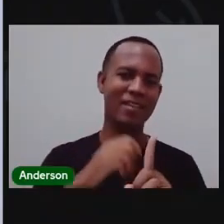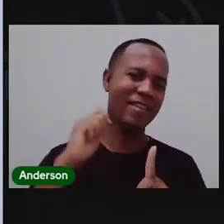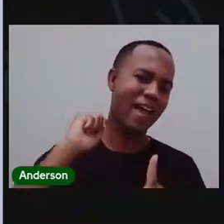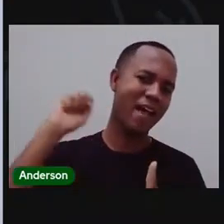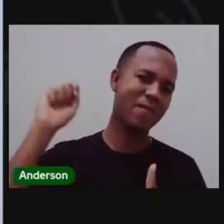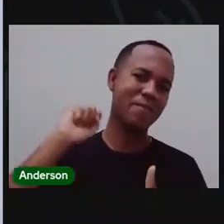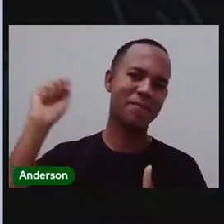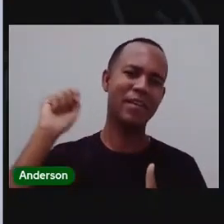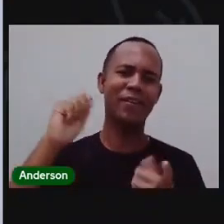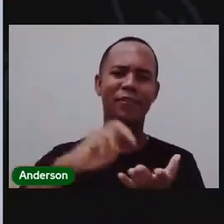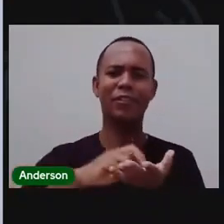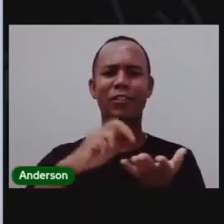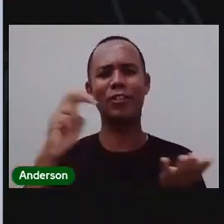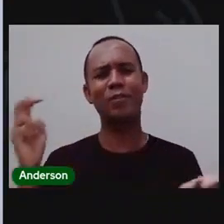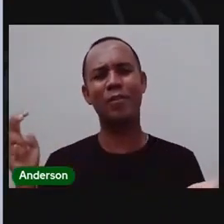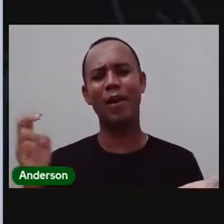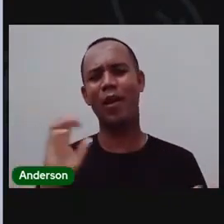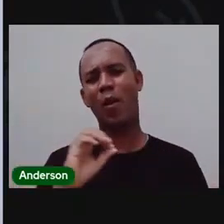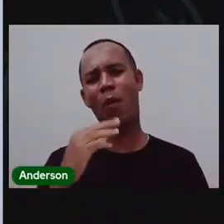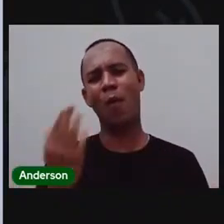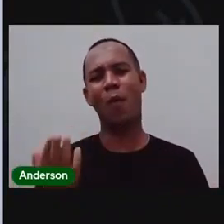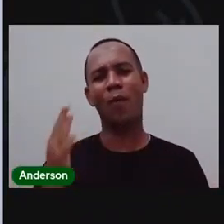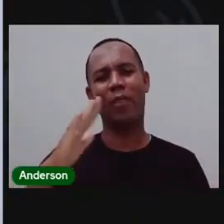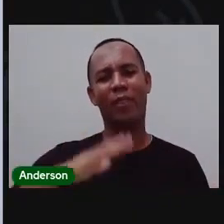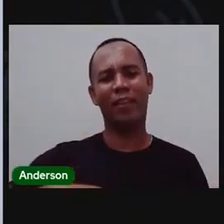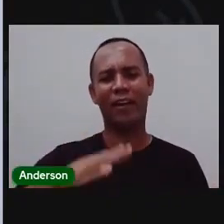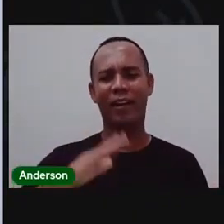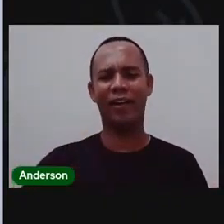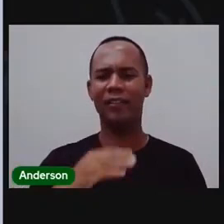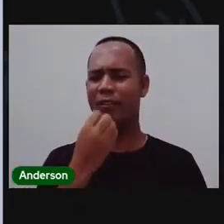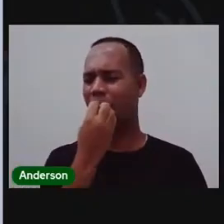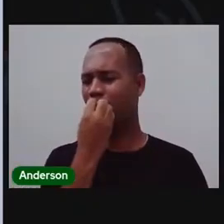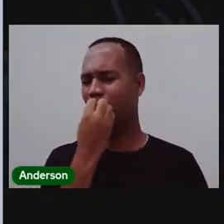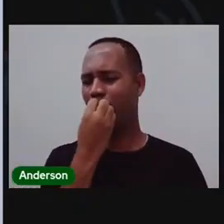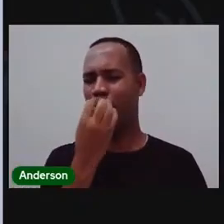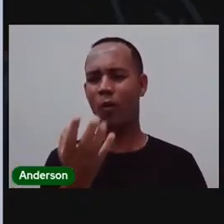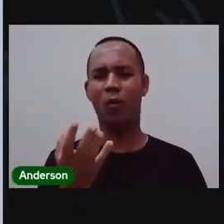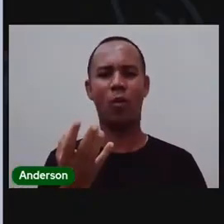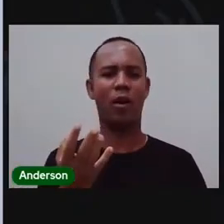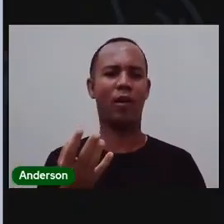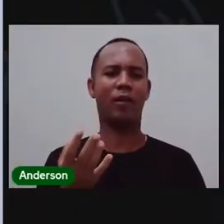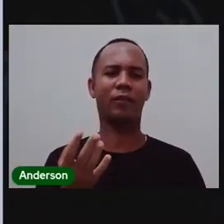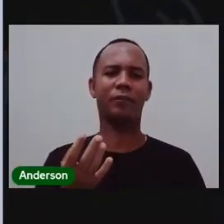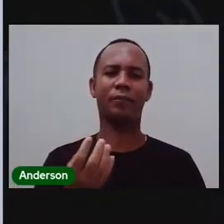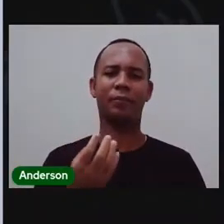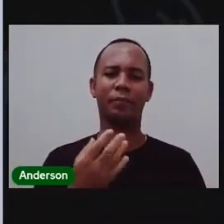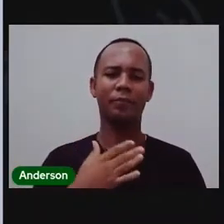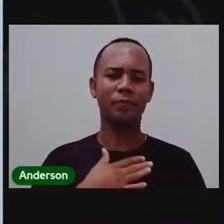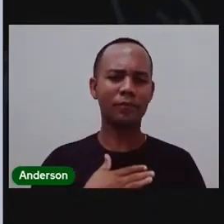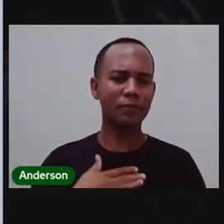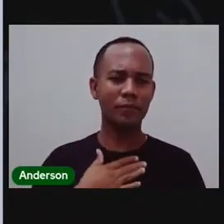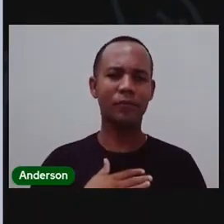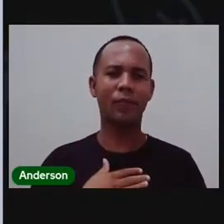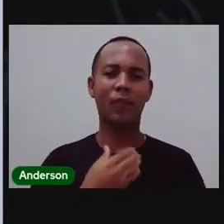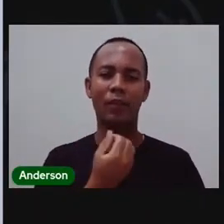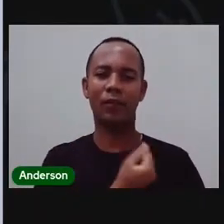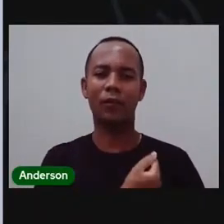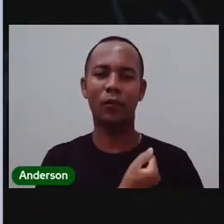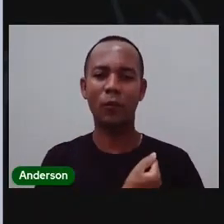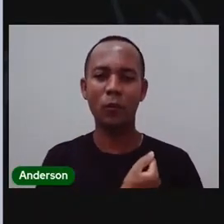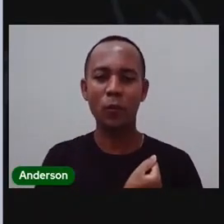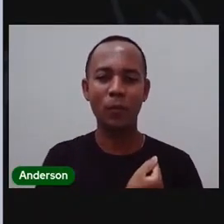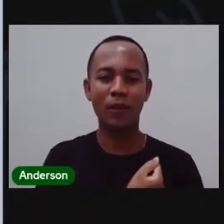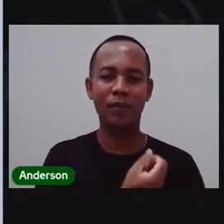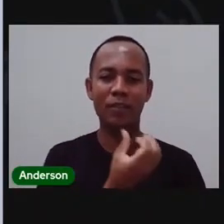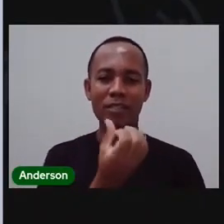Uma manhã, uma tarde aí maravilhosa para vocês, independente do horário que vocês estejam assistindo essa aula. Aula de número 6.